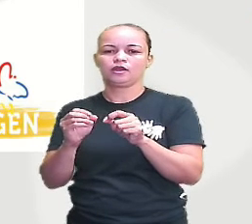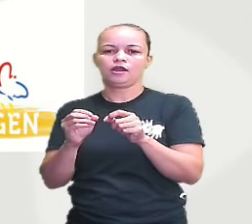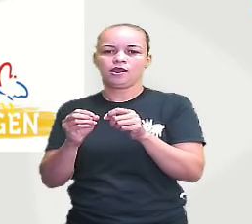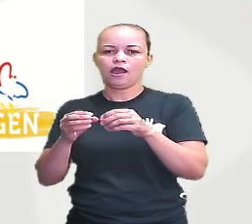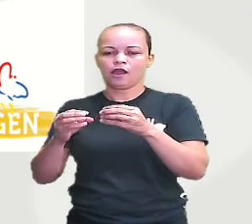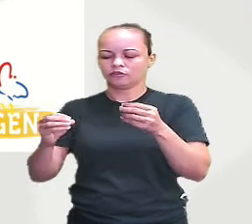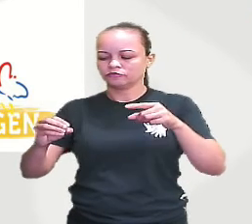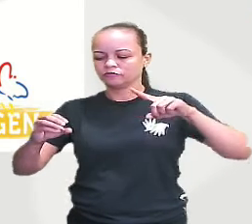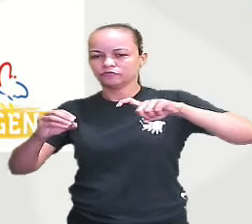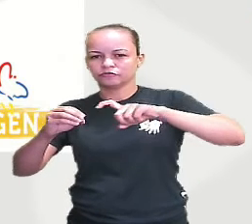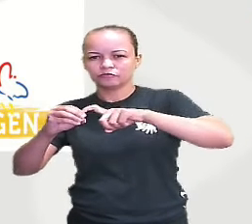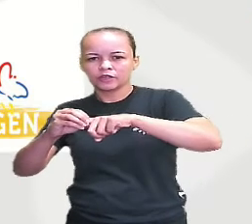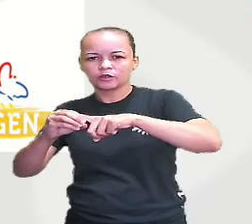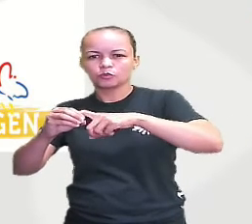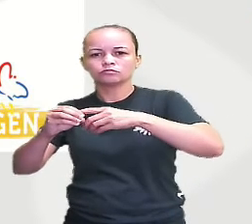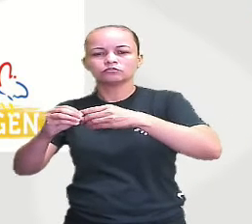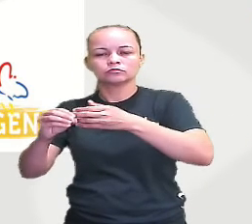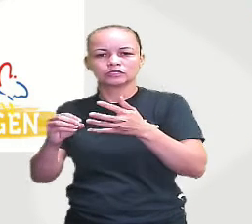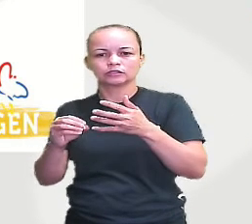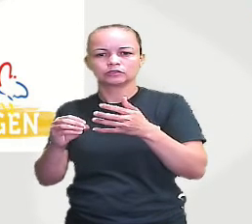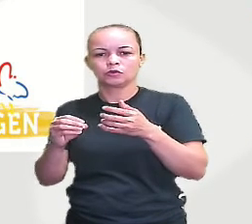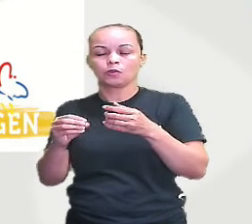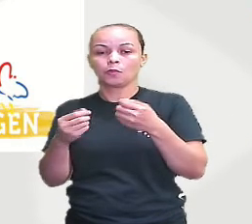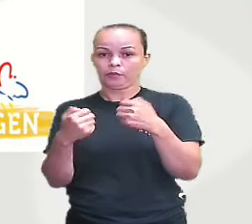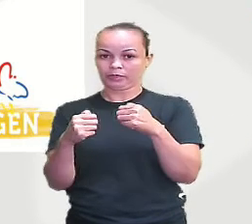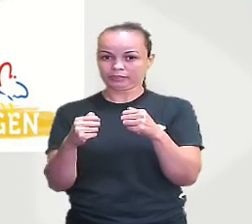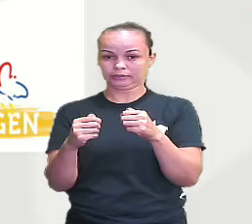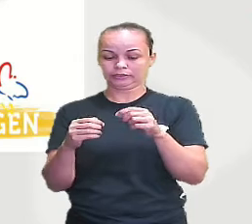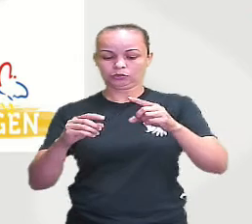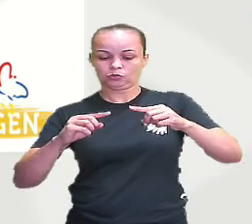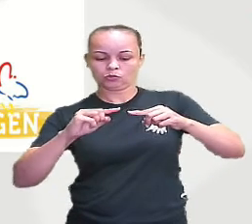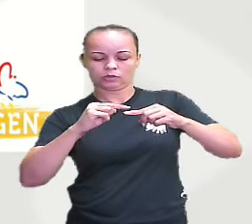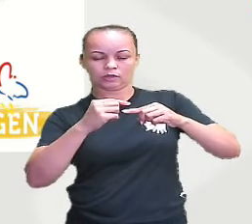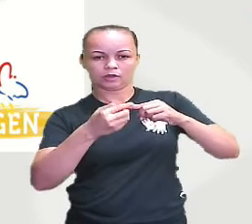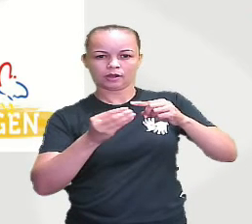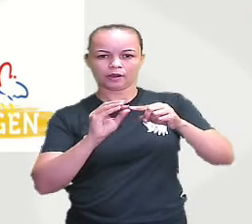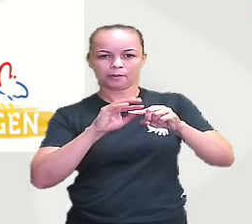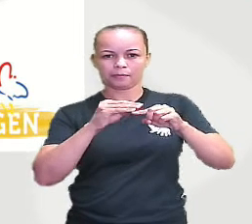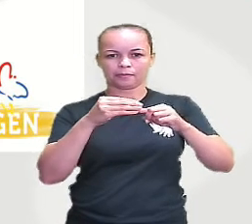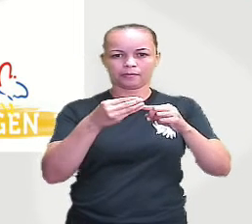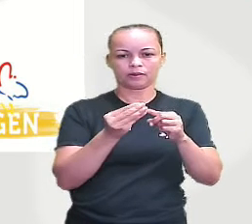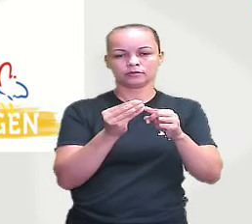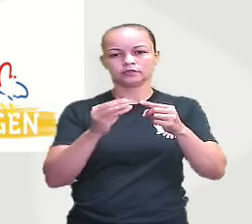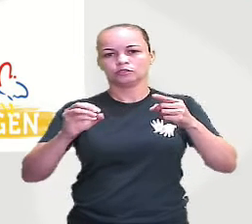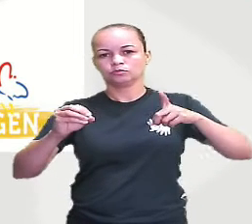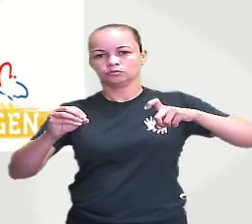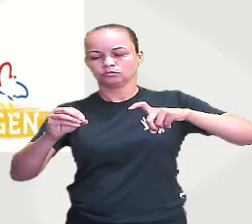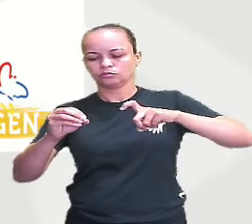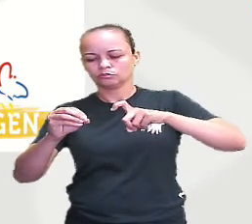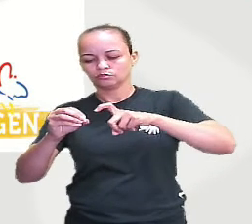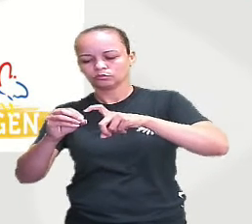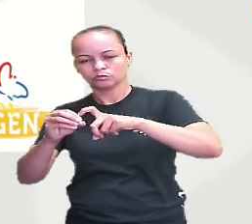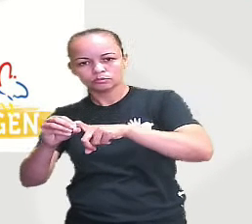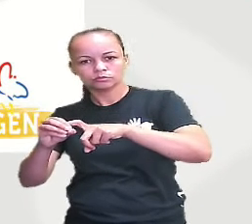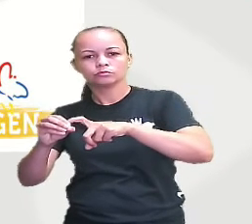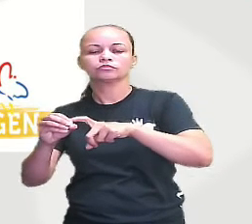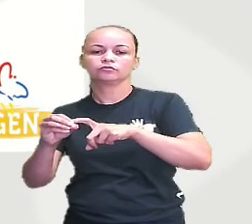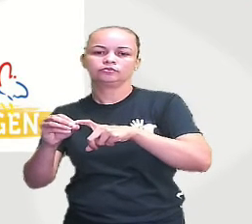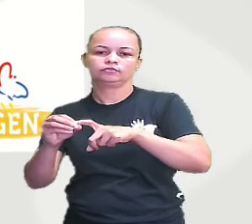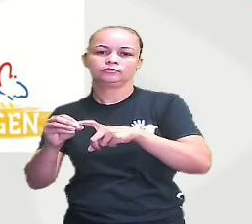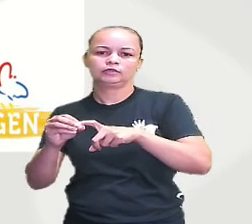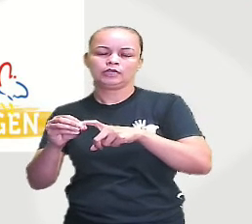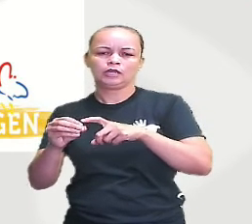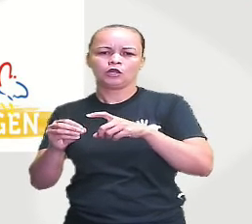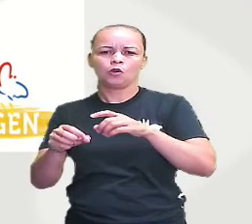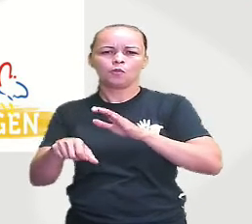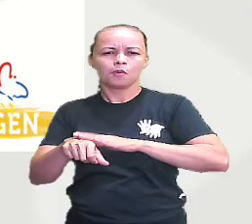isso, que ele precisa de toda aquela estrutura, aquele capacete acrosômico, aquela estrutura que libera enzimas. E é interessante, gente, que na hora